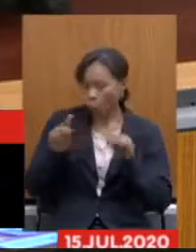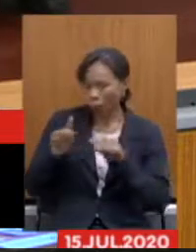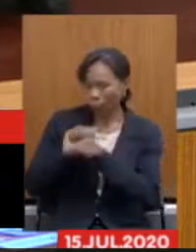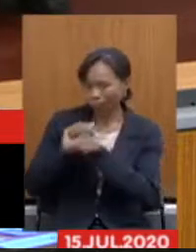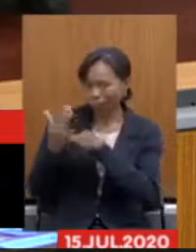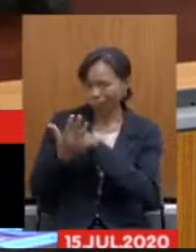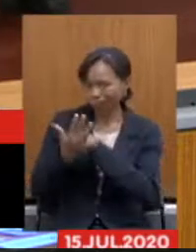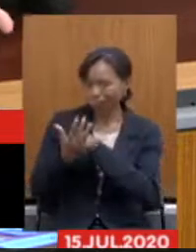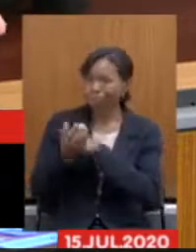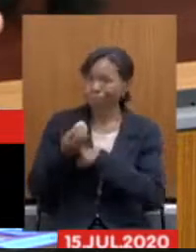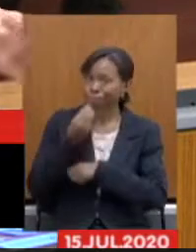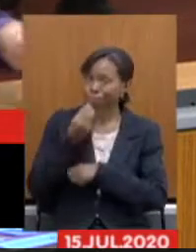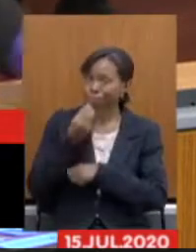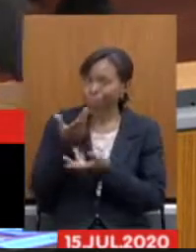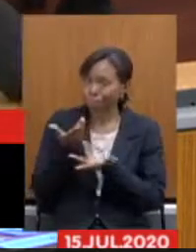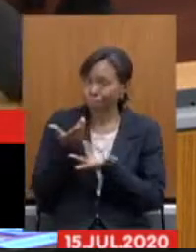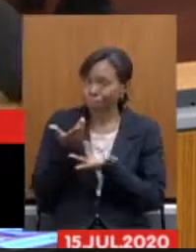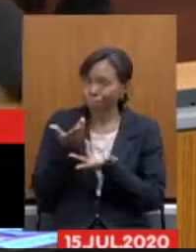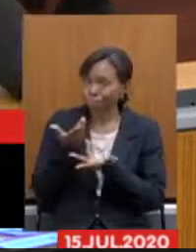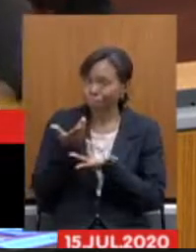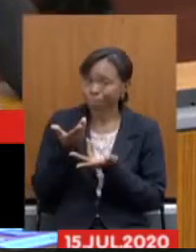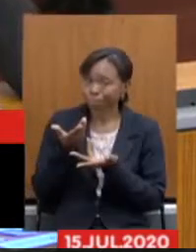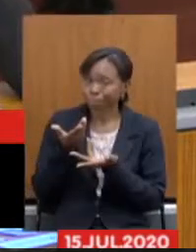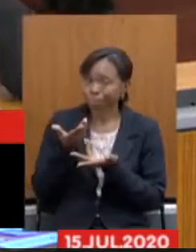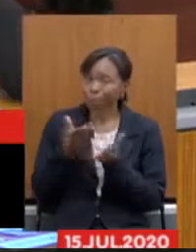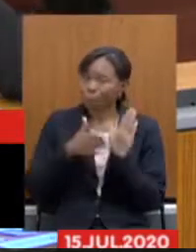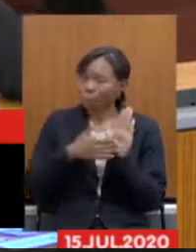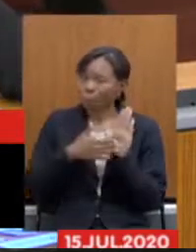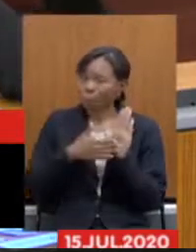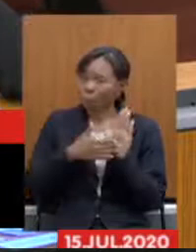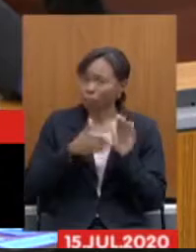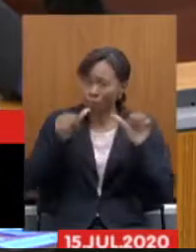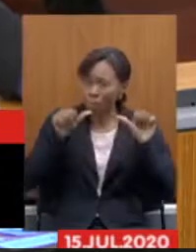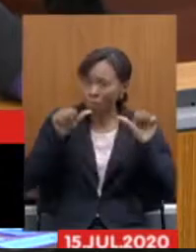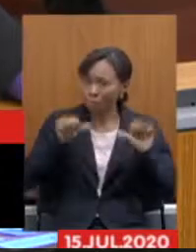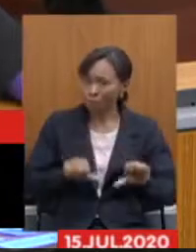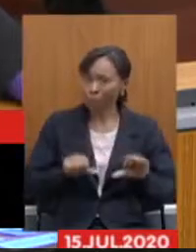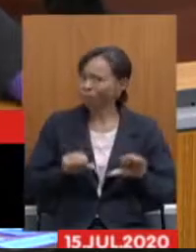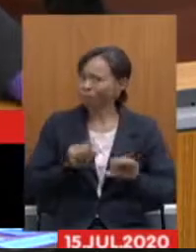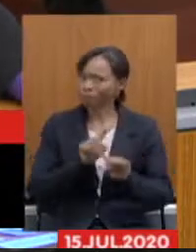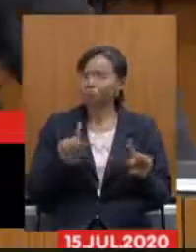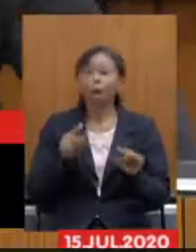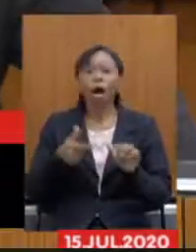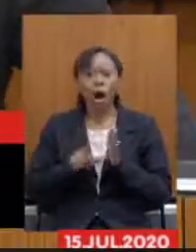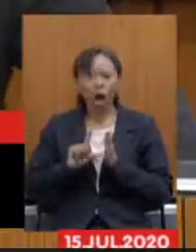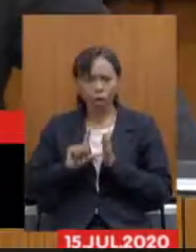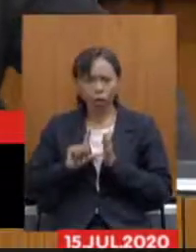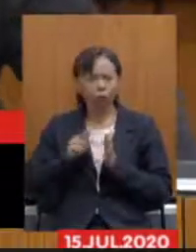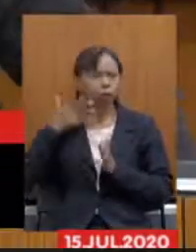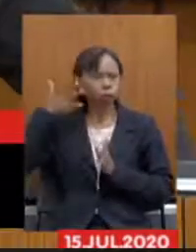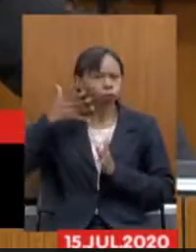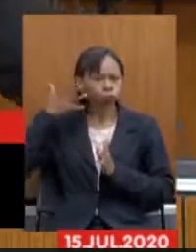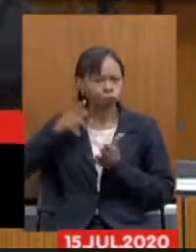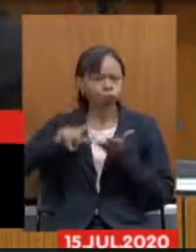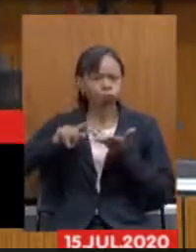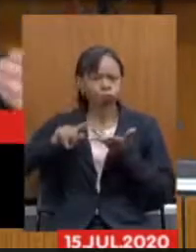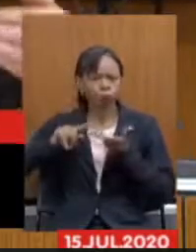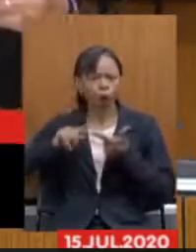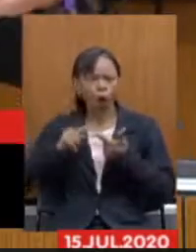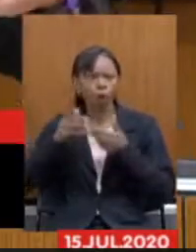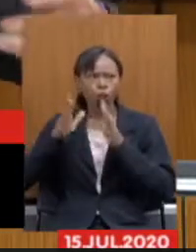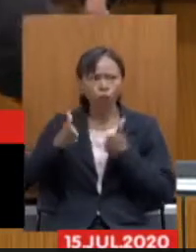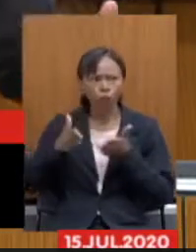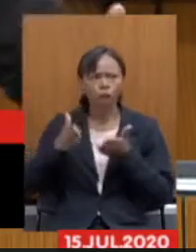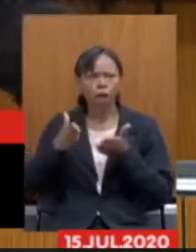proposta essa que pode agravá-la. Os colegas que me antecederam, inclusive colegas que, assim como a minha carreira, a carreira típica de